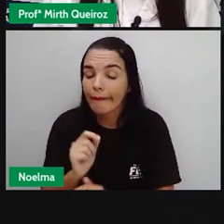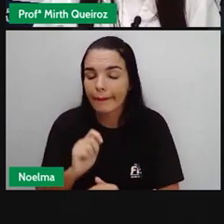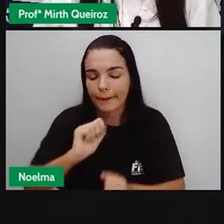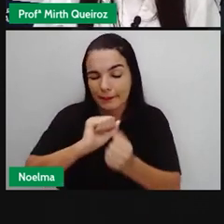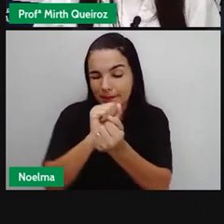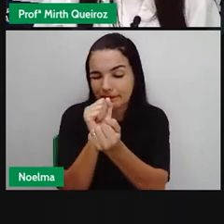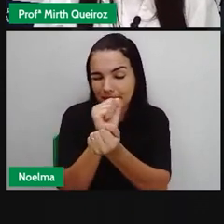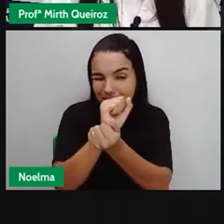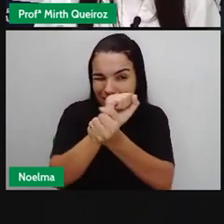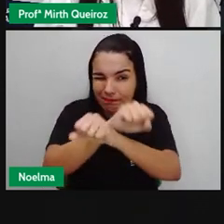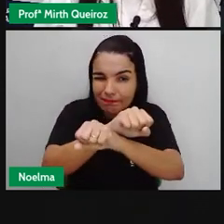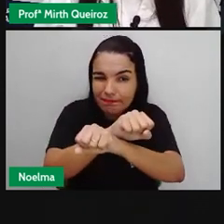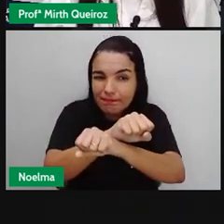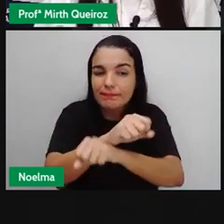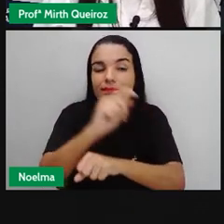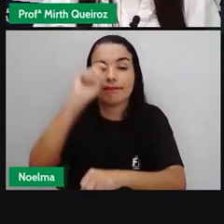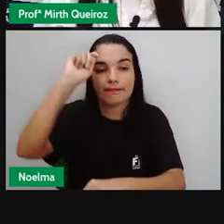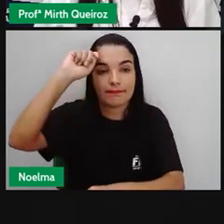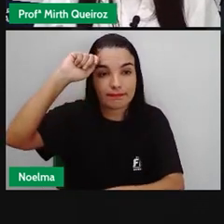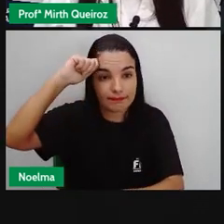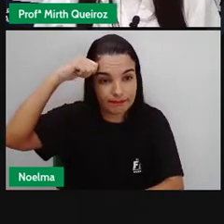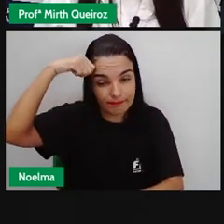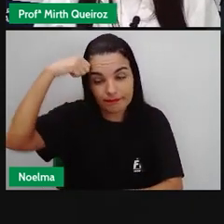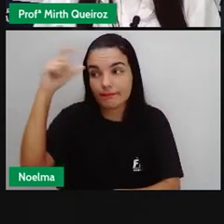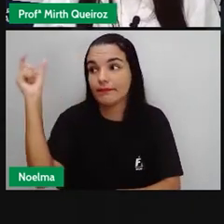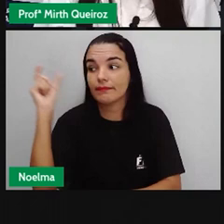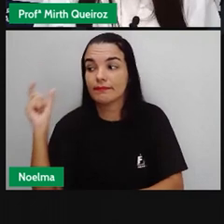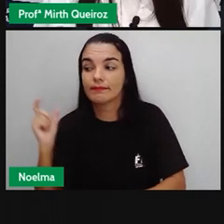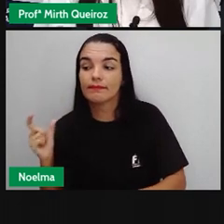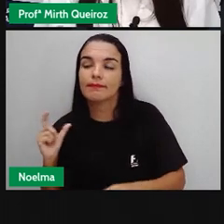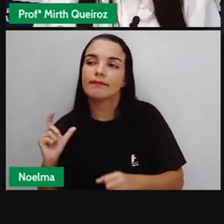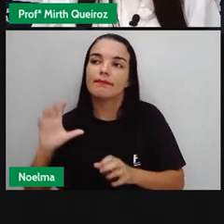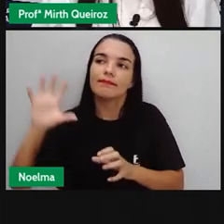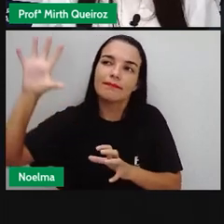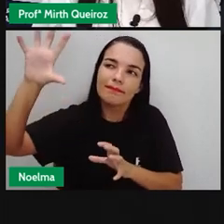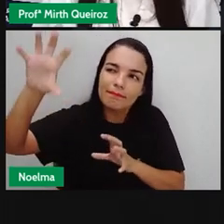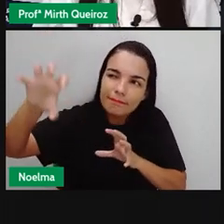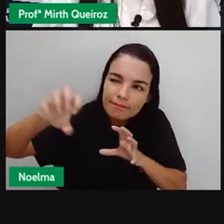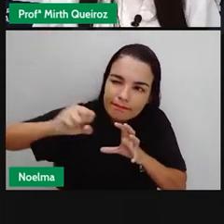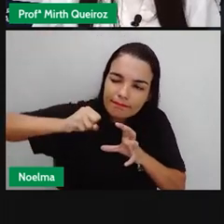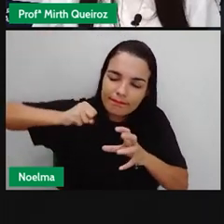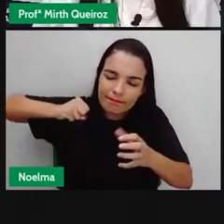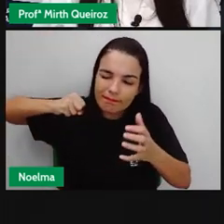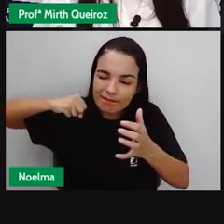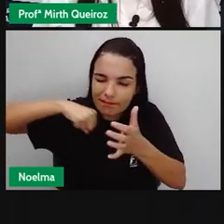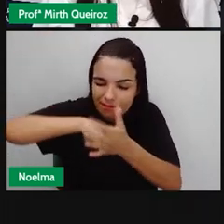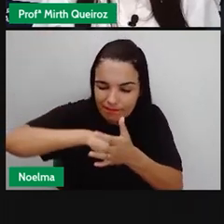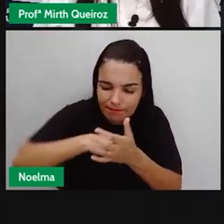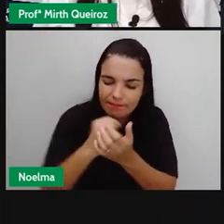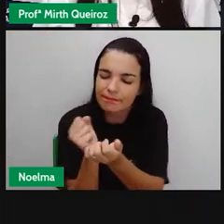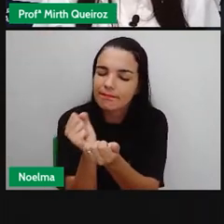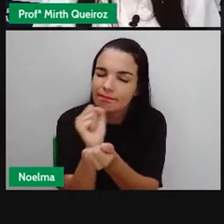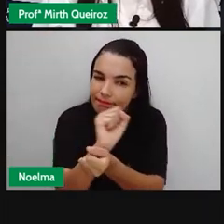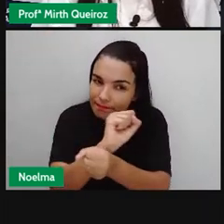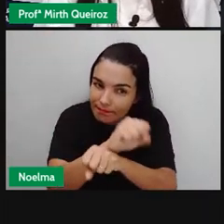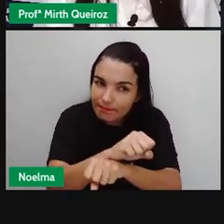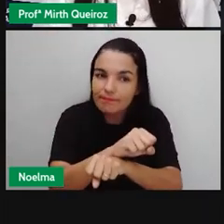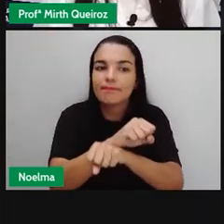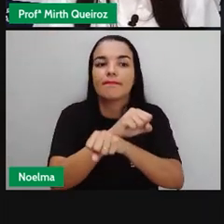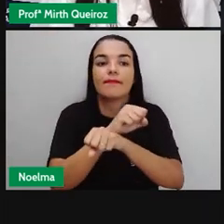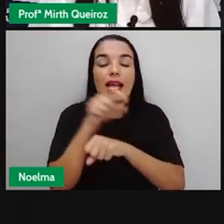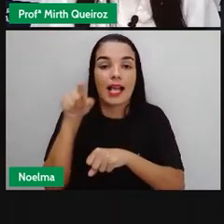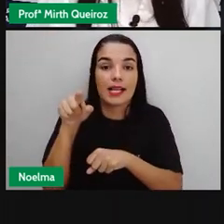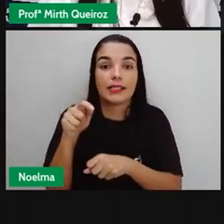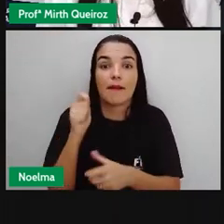retirados da África para serem escravizados aqui no Brasil. Então, foi, nesse período colonial, foi a